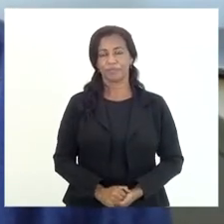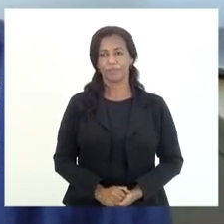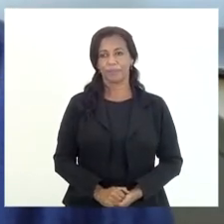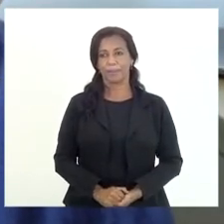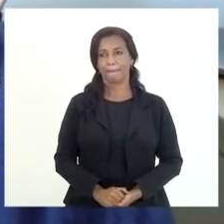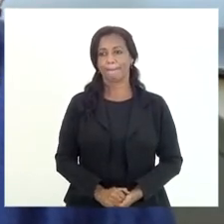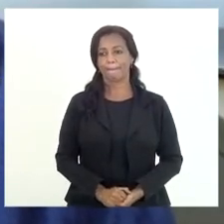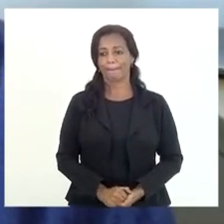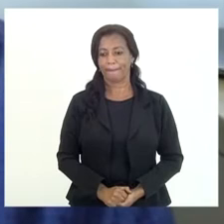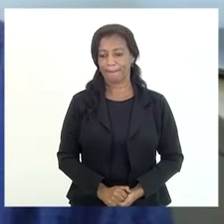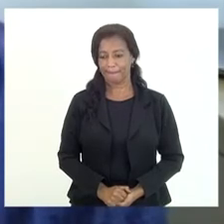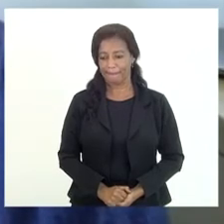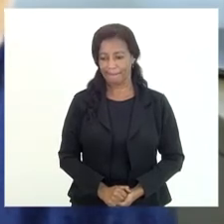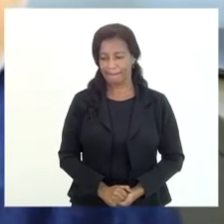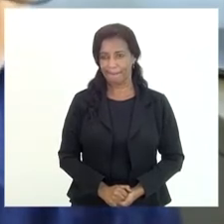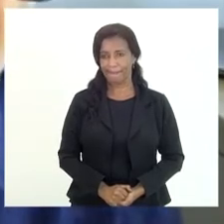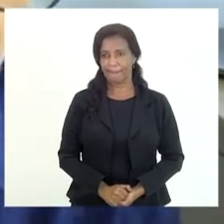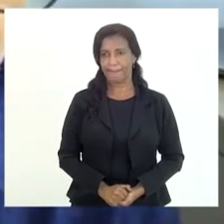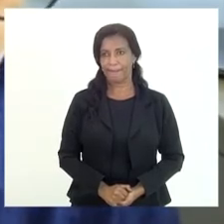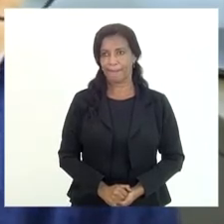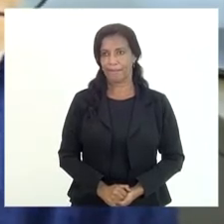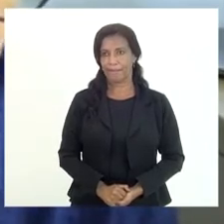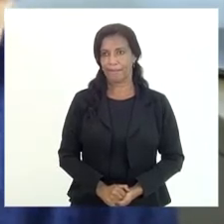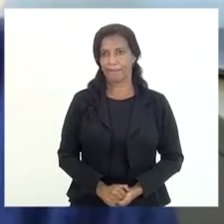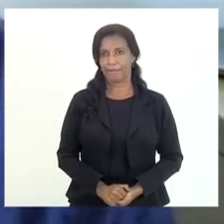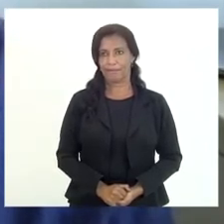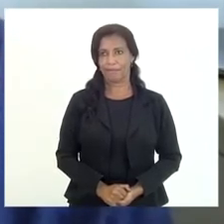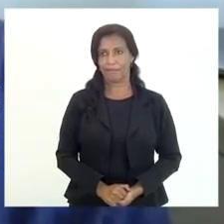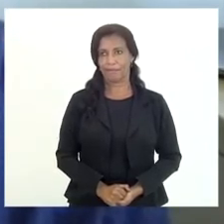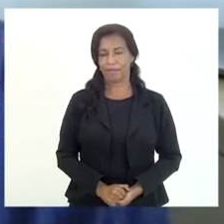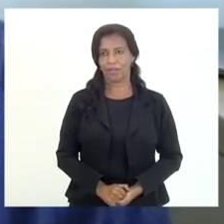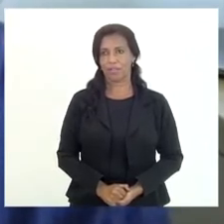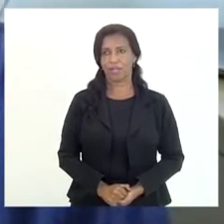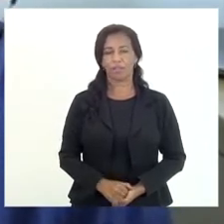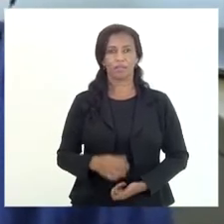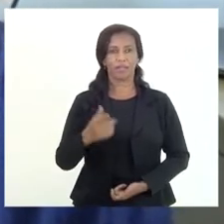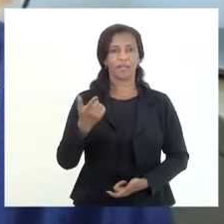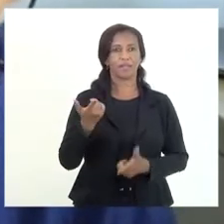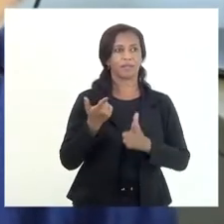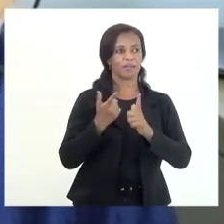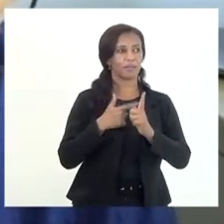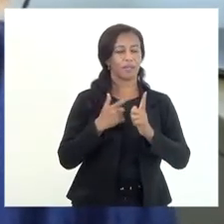isso aí de ICMS que estou falando mas que derivariam